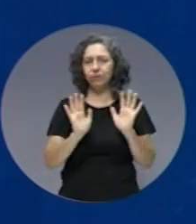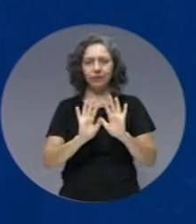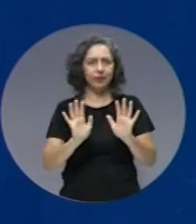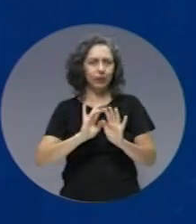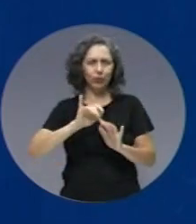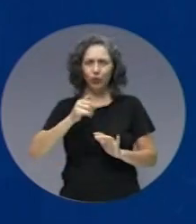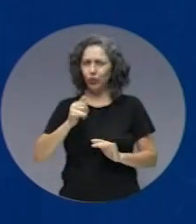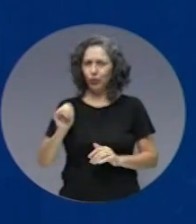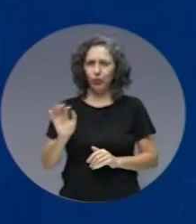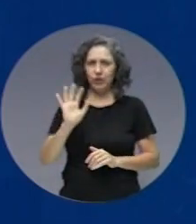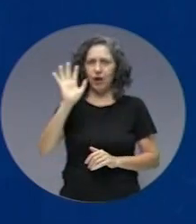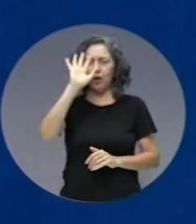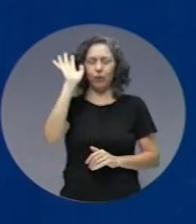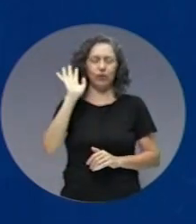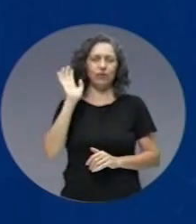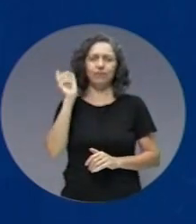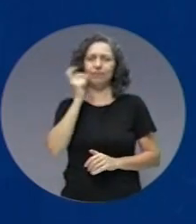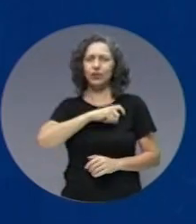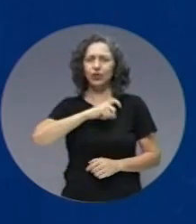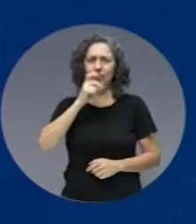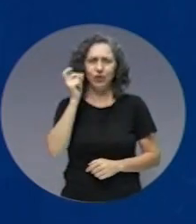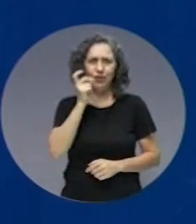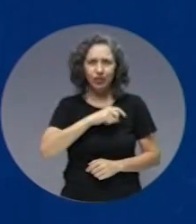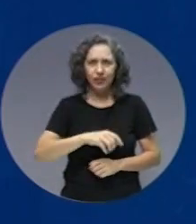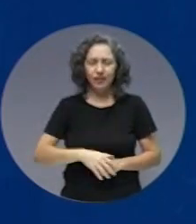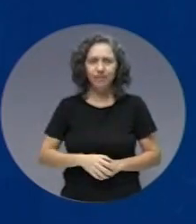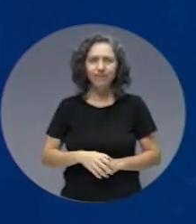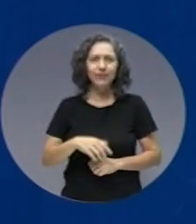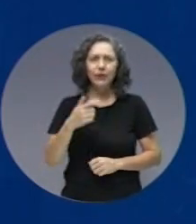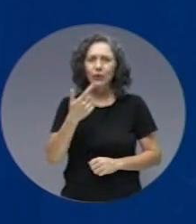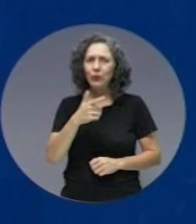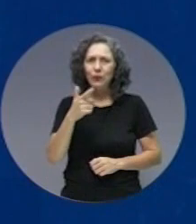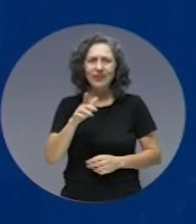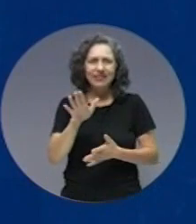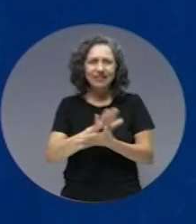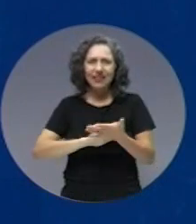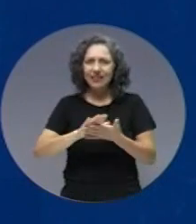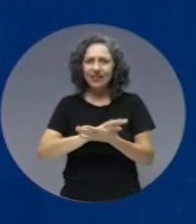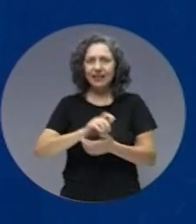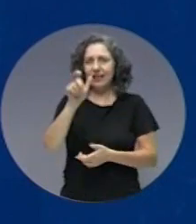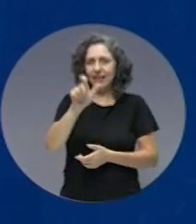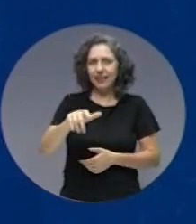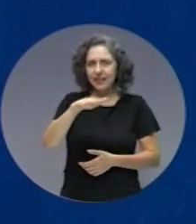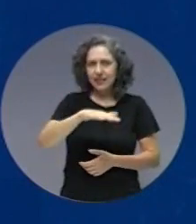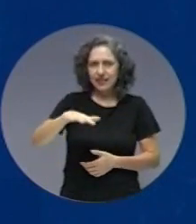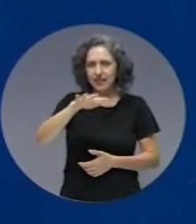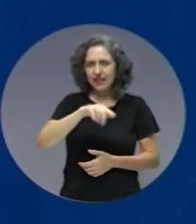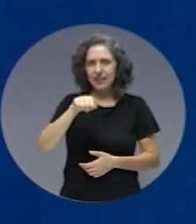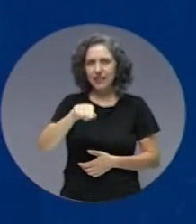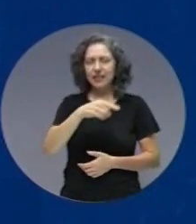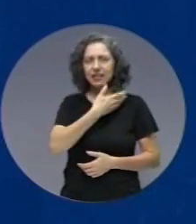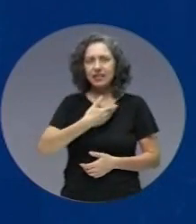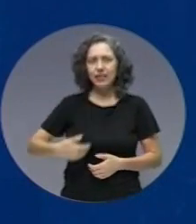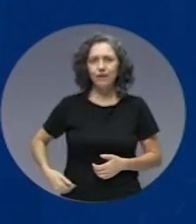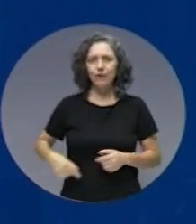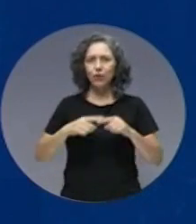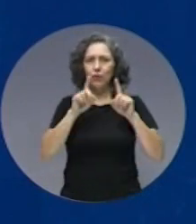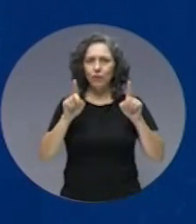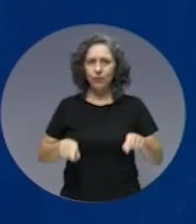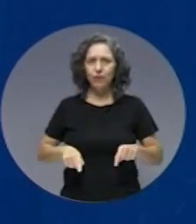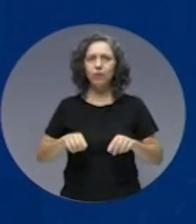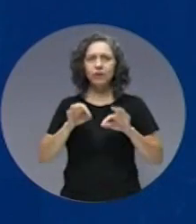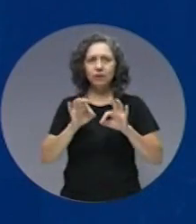pagando juros abusivos. Isso também não é verdade. Não existe nada que obrigue o servidor a negociar antecipação com a instituição